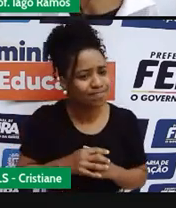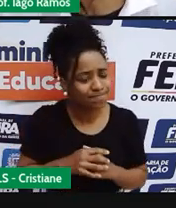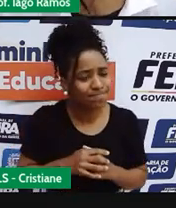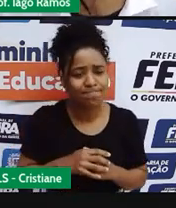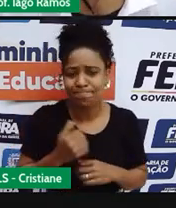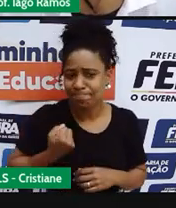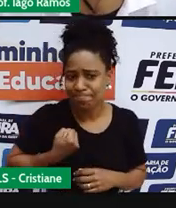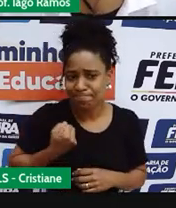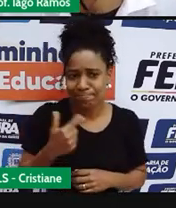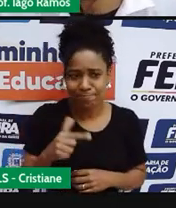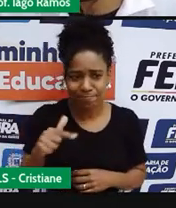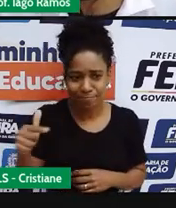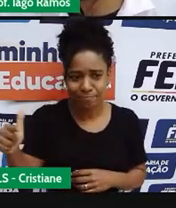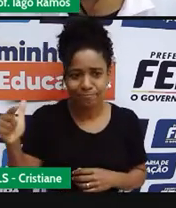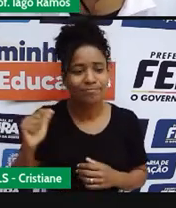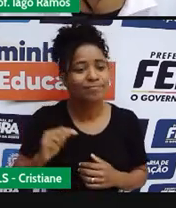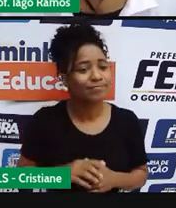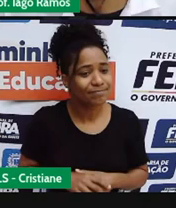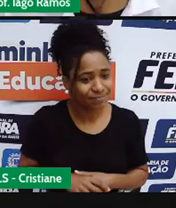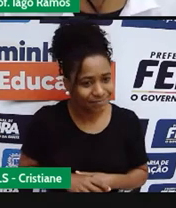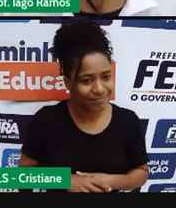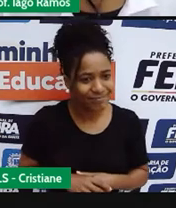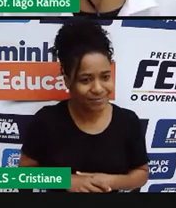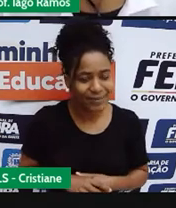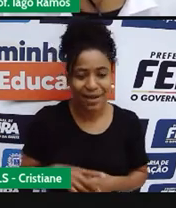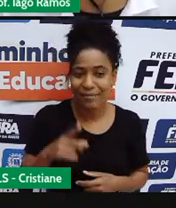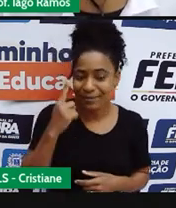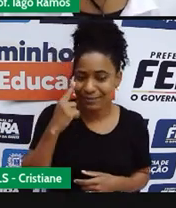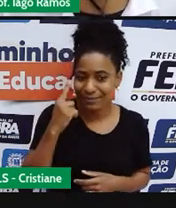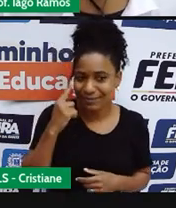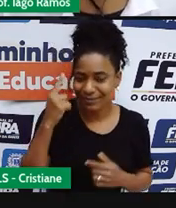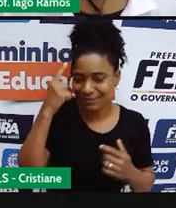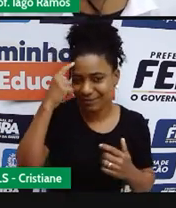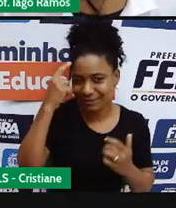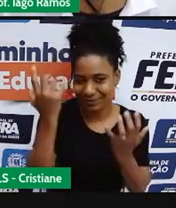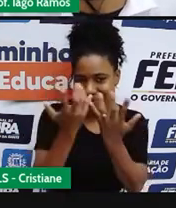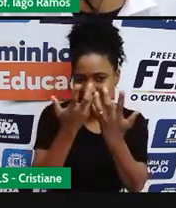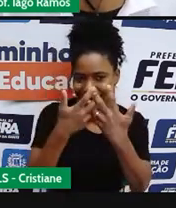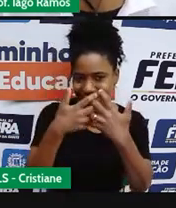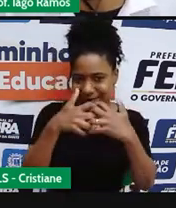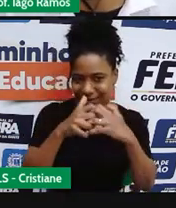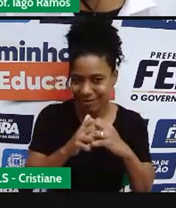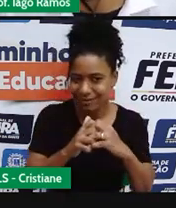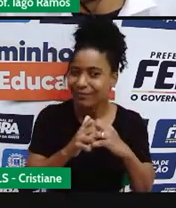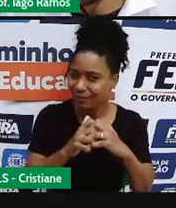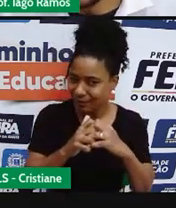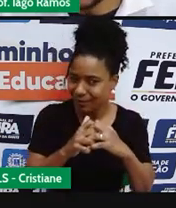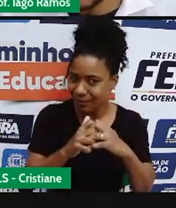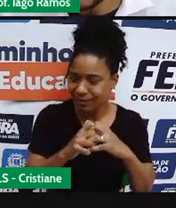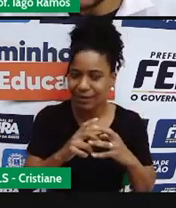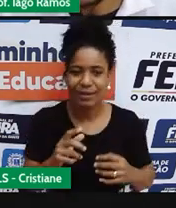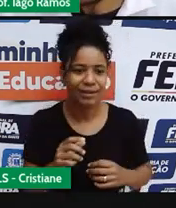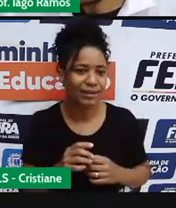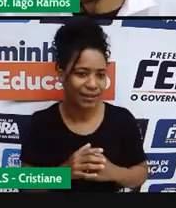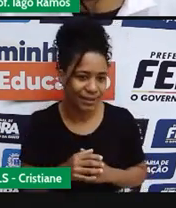Não tem. Mas, constrói aqui o raciocínio comigo. Se eu estou